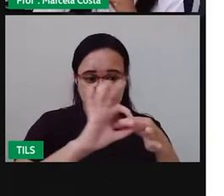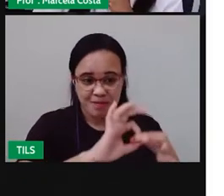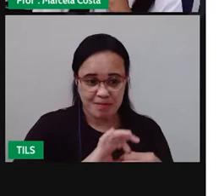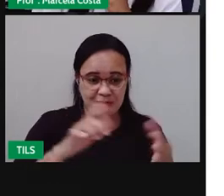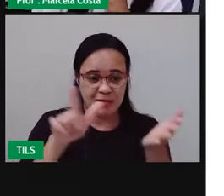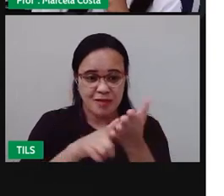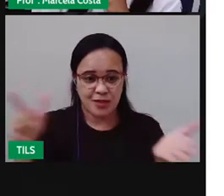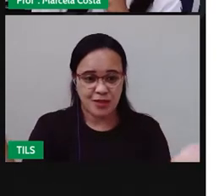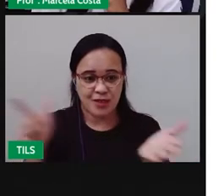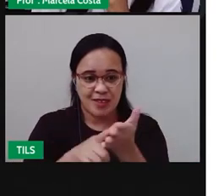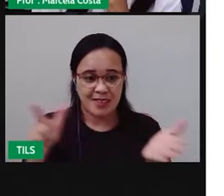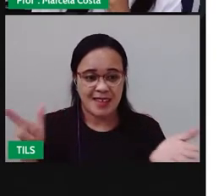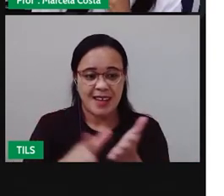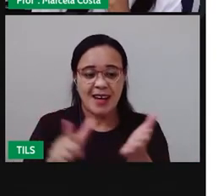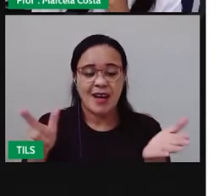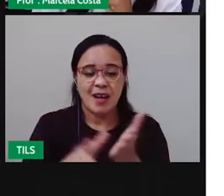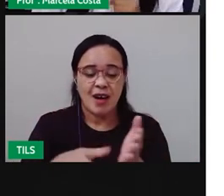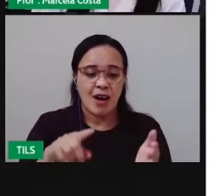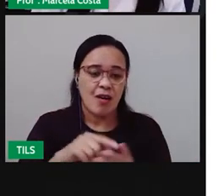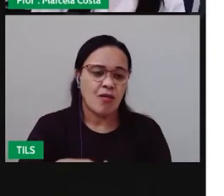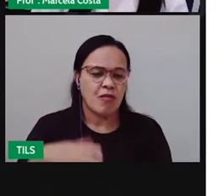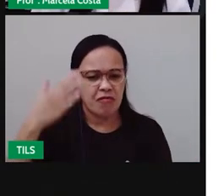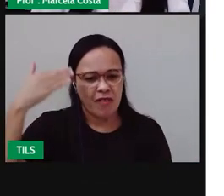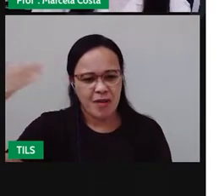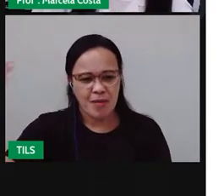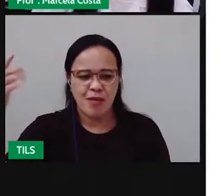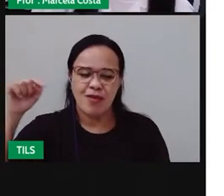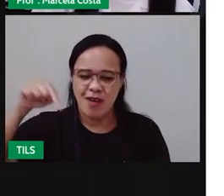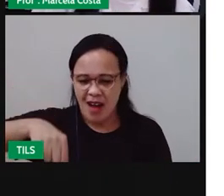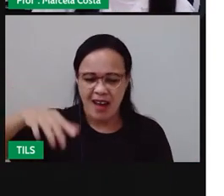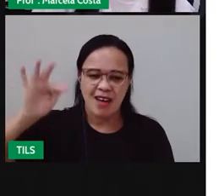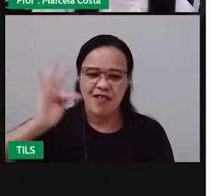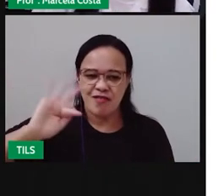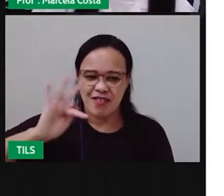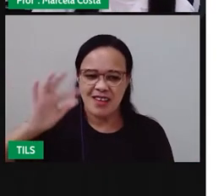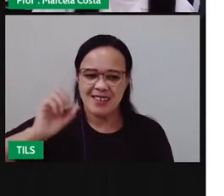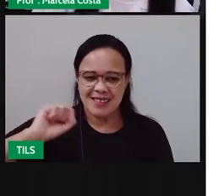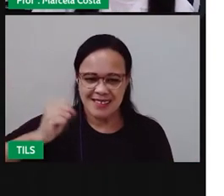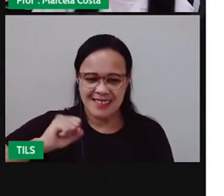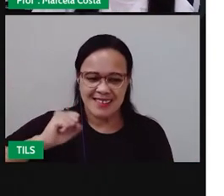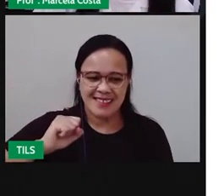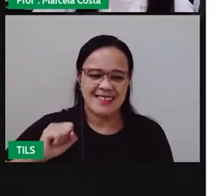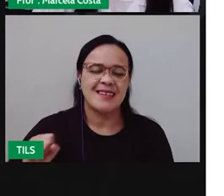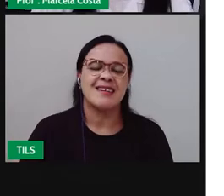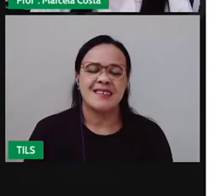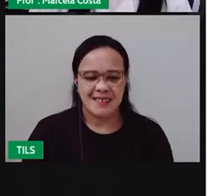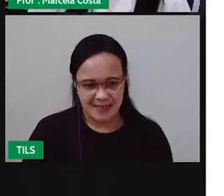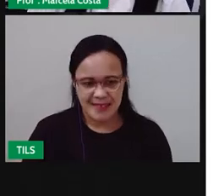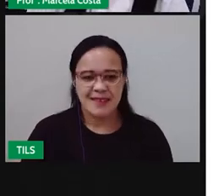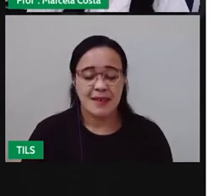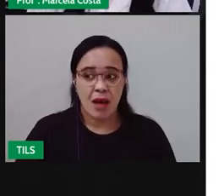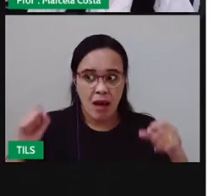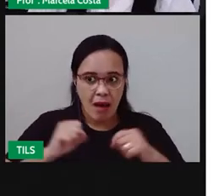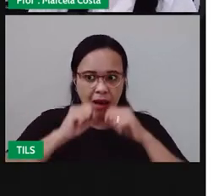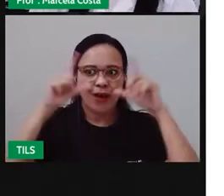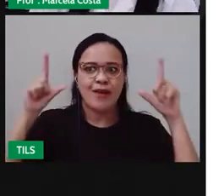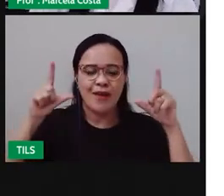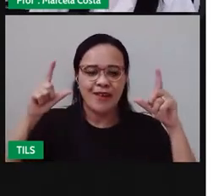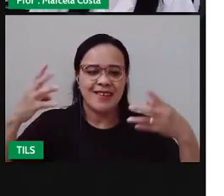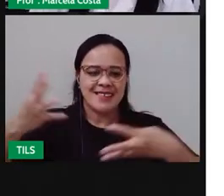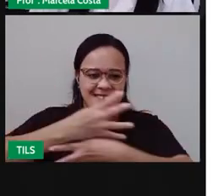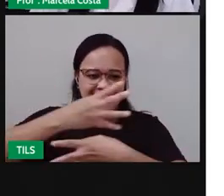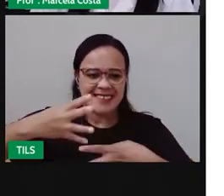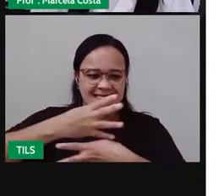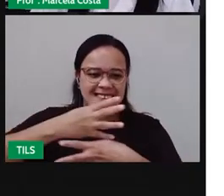jornal Acorda Cidade que é um jornal aqui da região do município de Feira de Santana olha